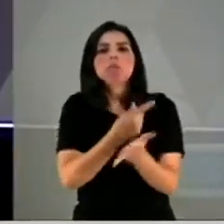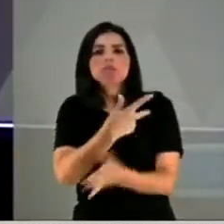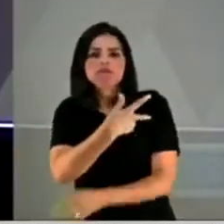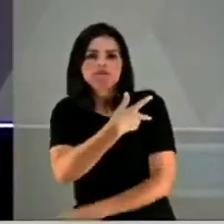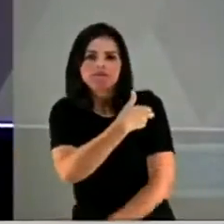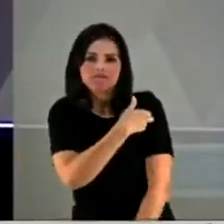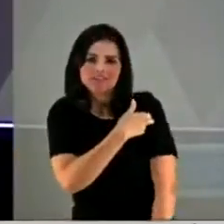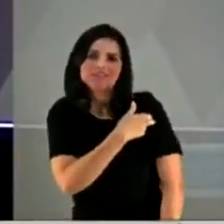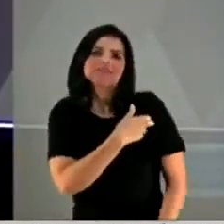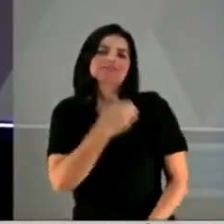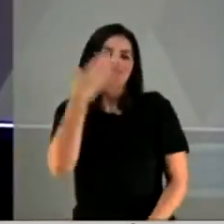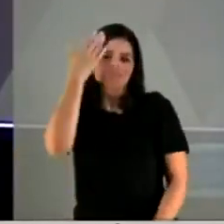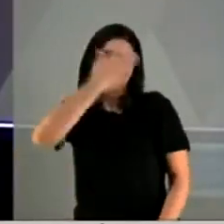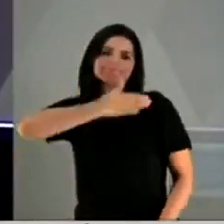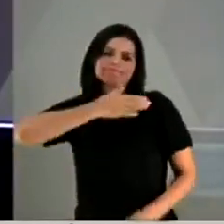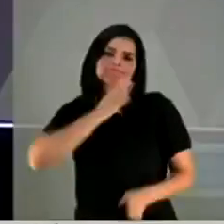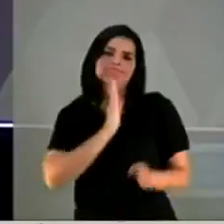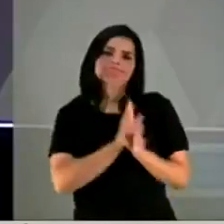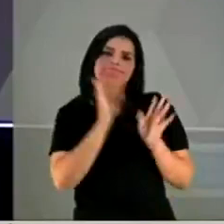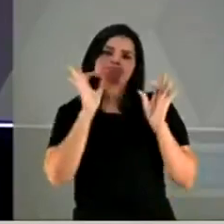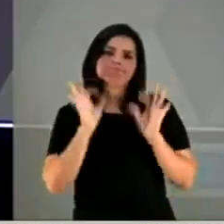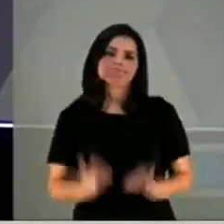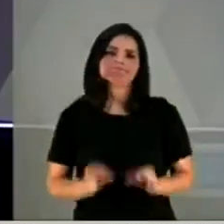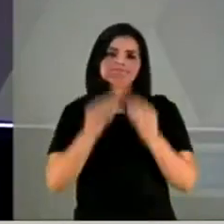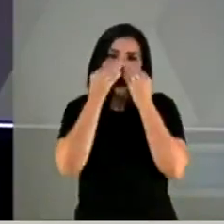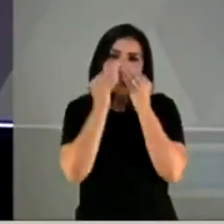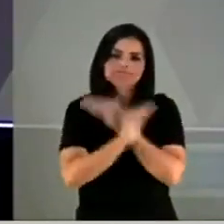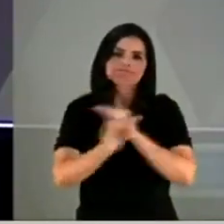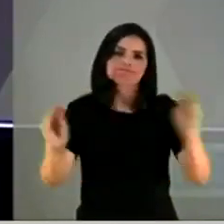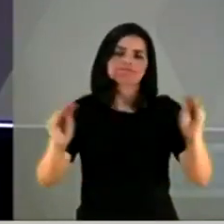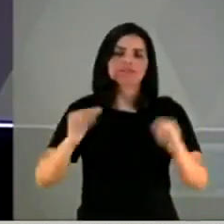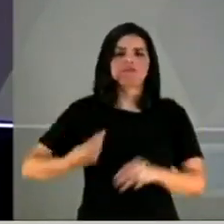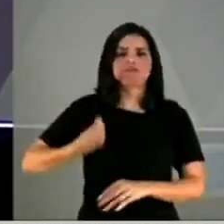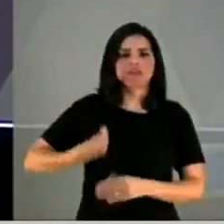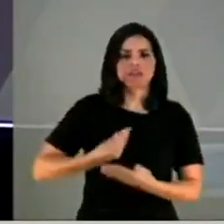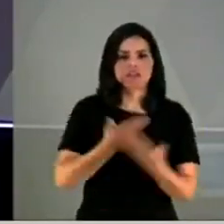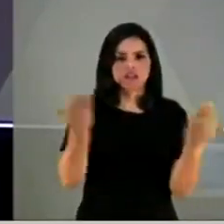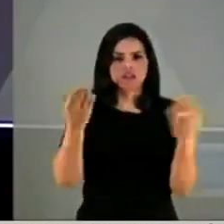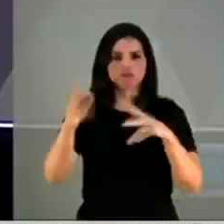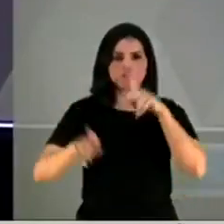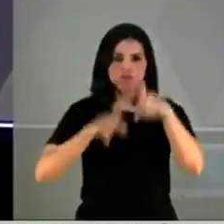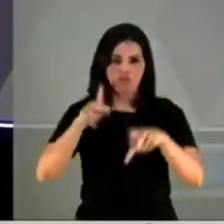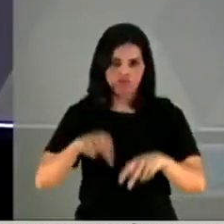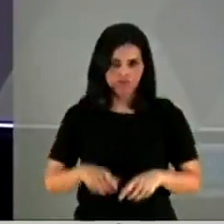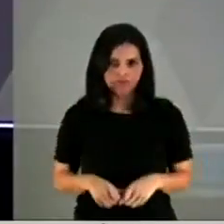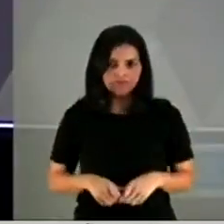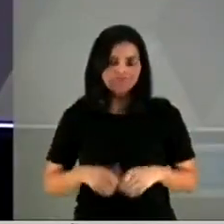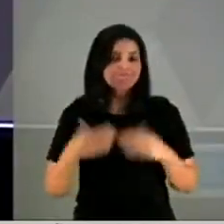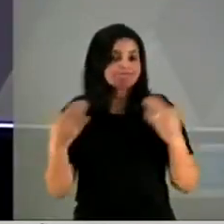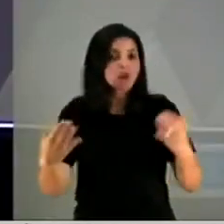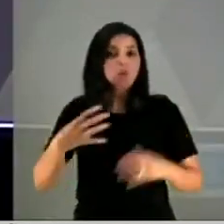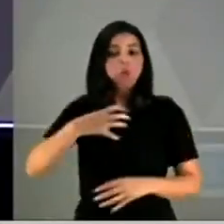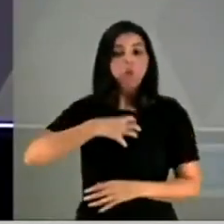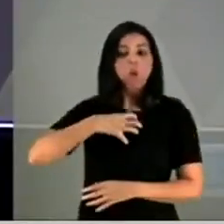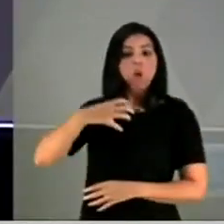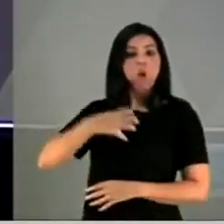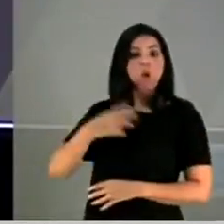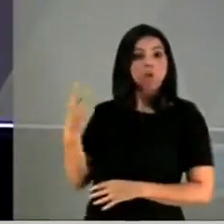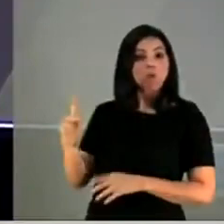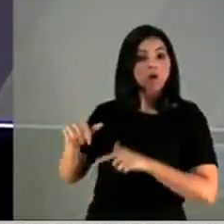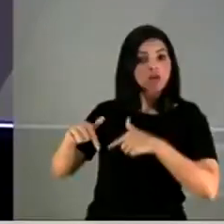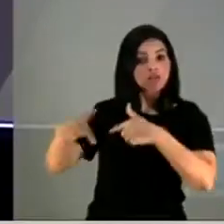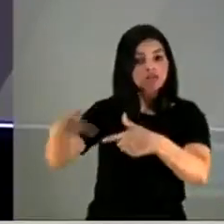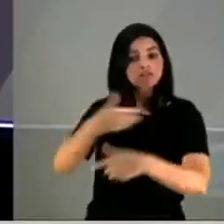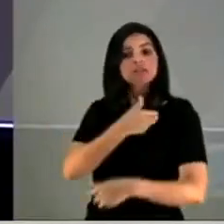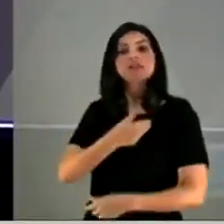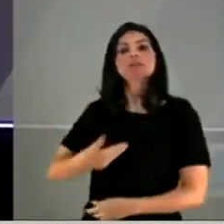em evidente descaso com a vida das pessoas. Com esse comportamento, o